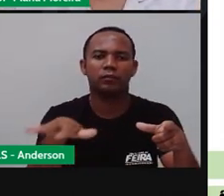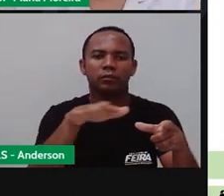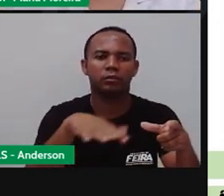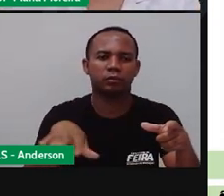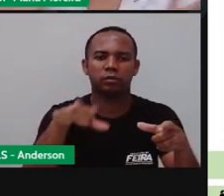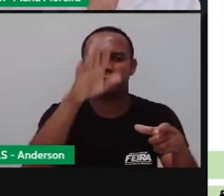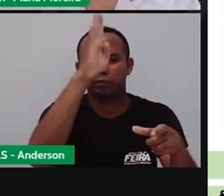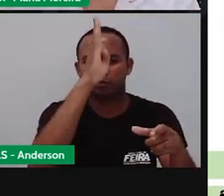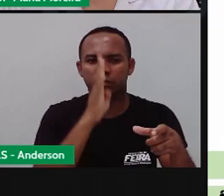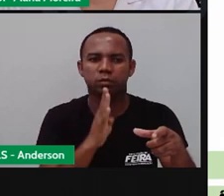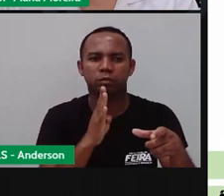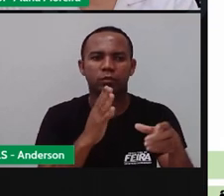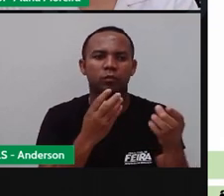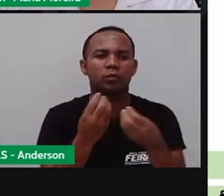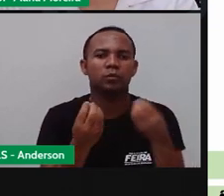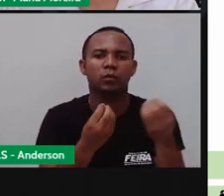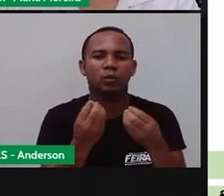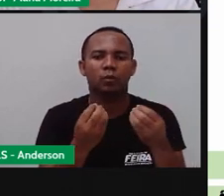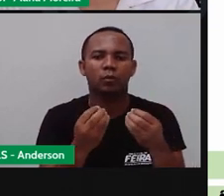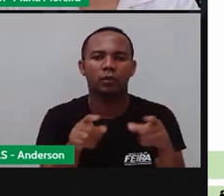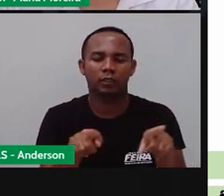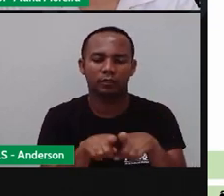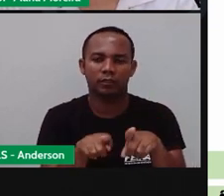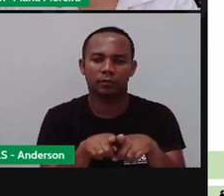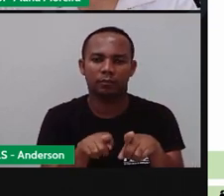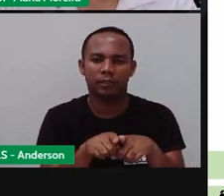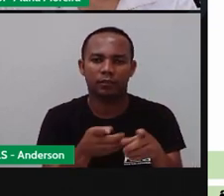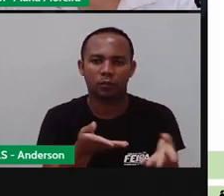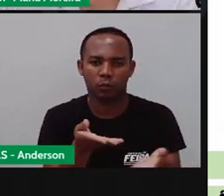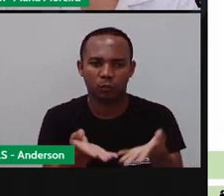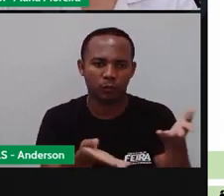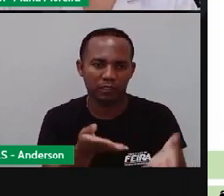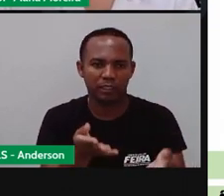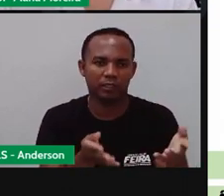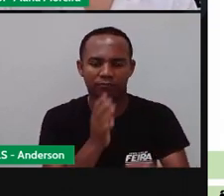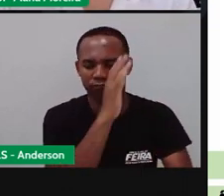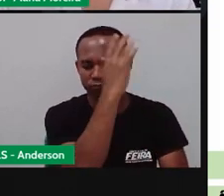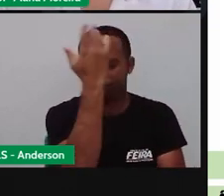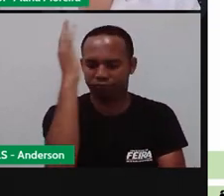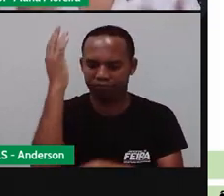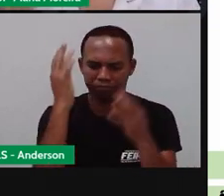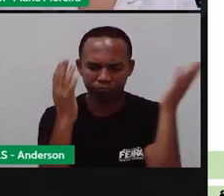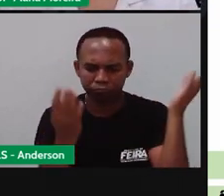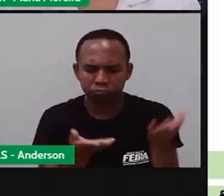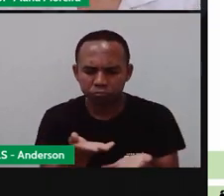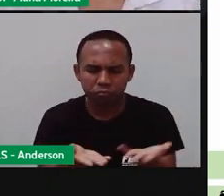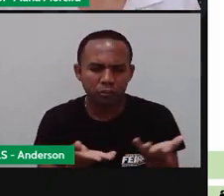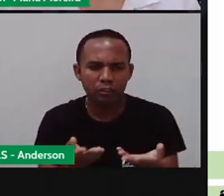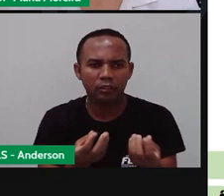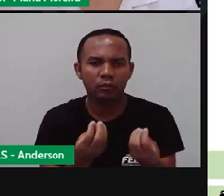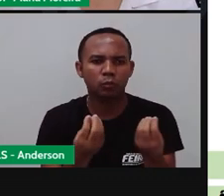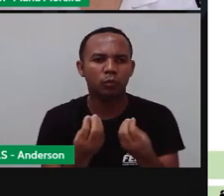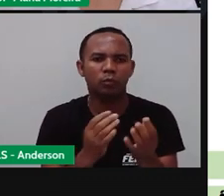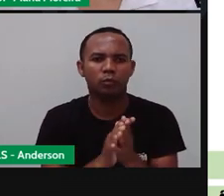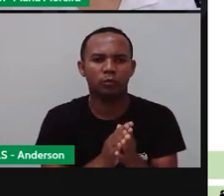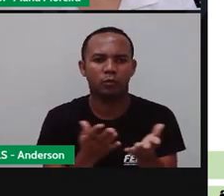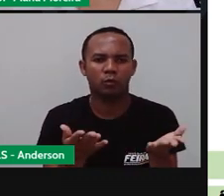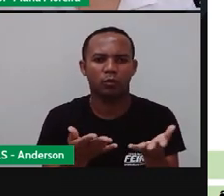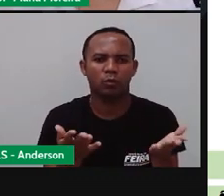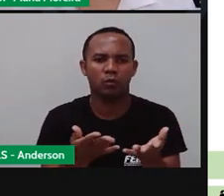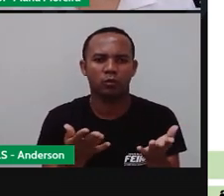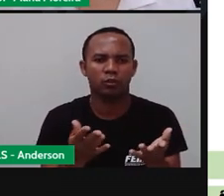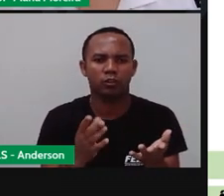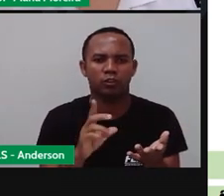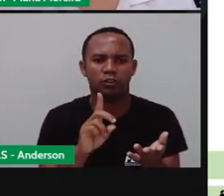ambiente, né? Nossa aula de número 86, né? Hoje, dia 11 do mês 6